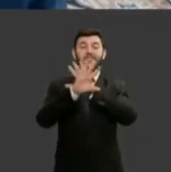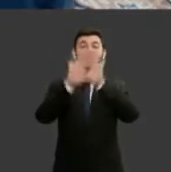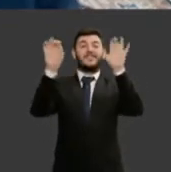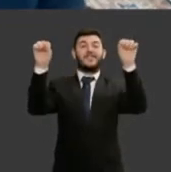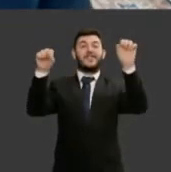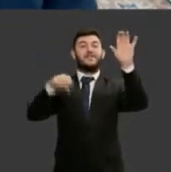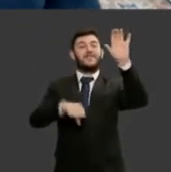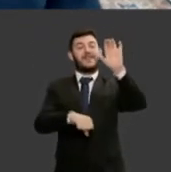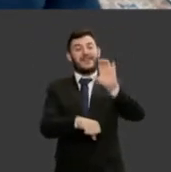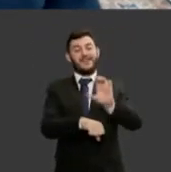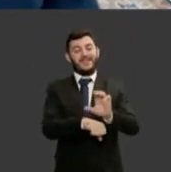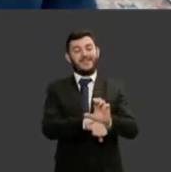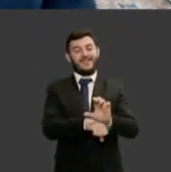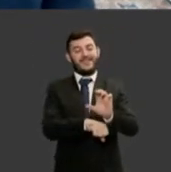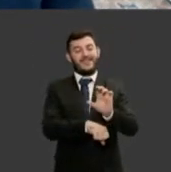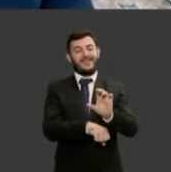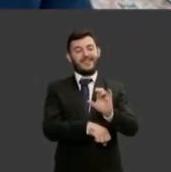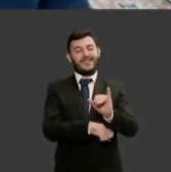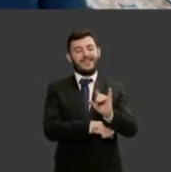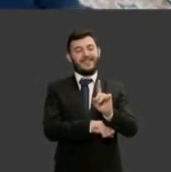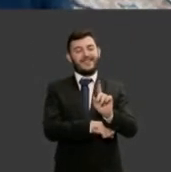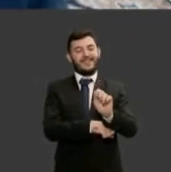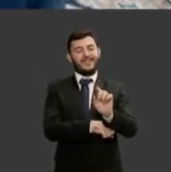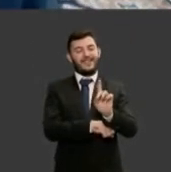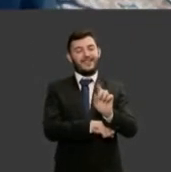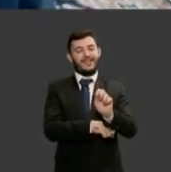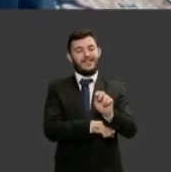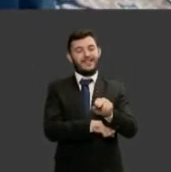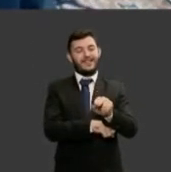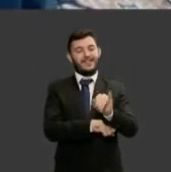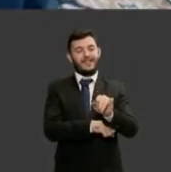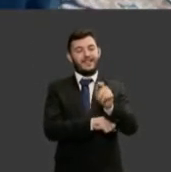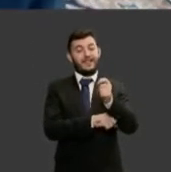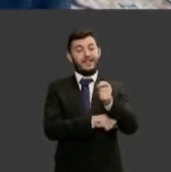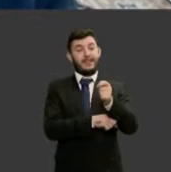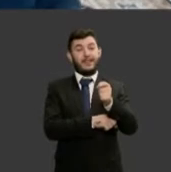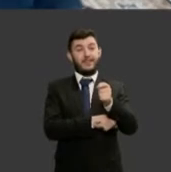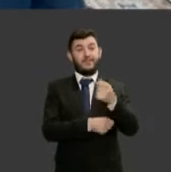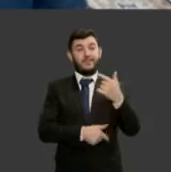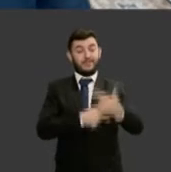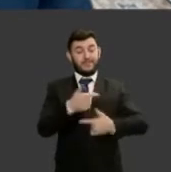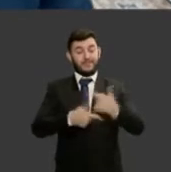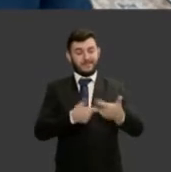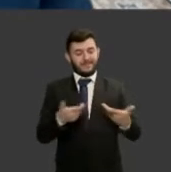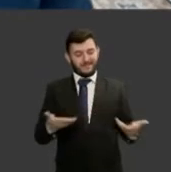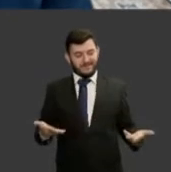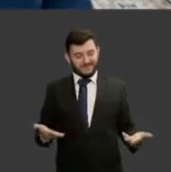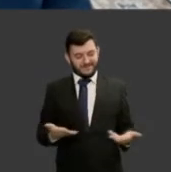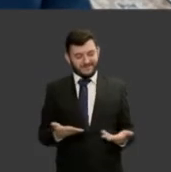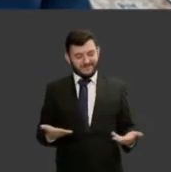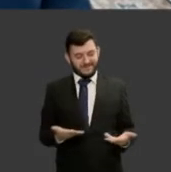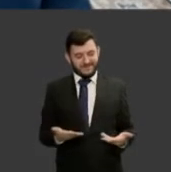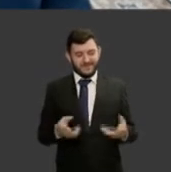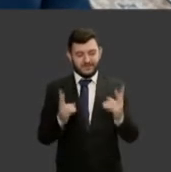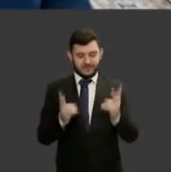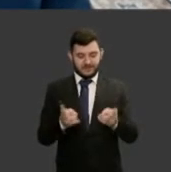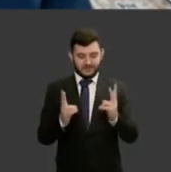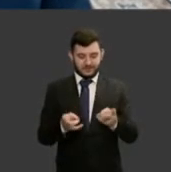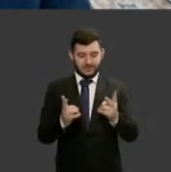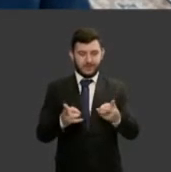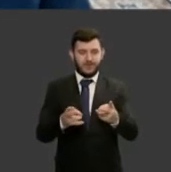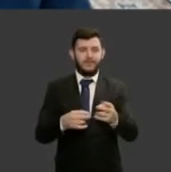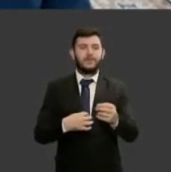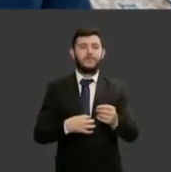e de sempre, que prestigiam este conclave. A senhora ministra do